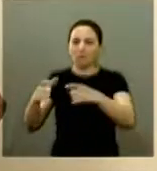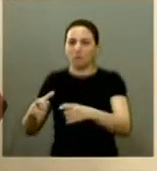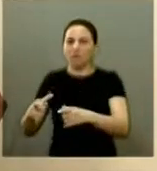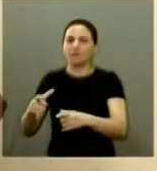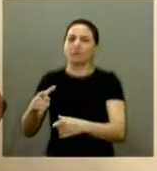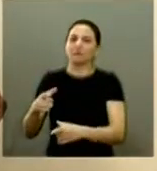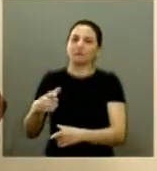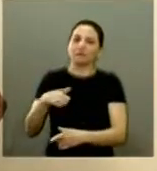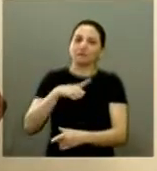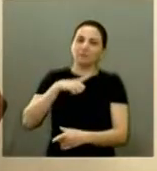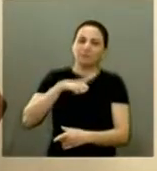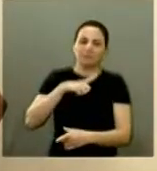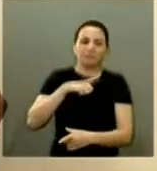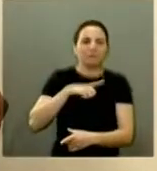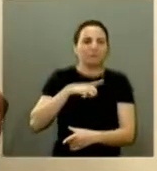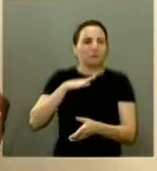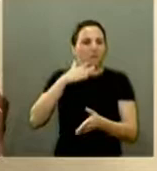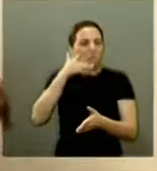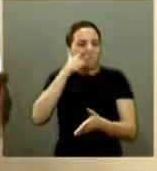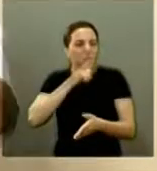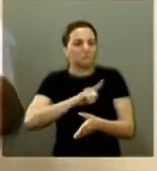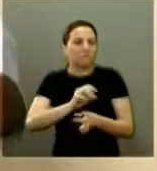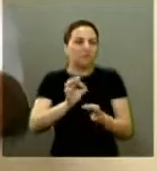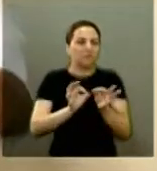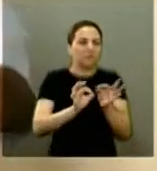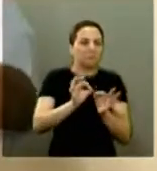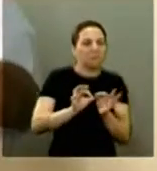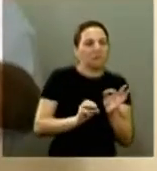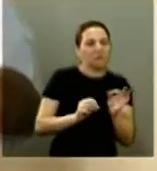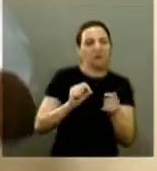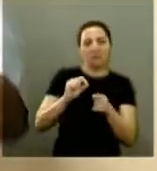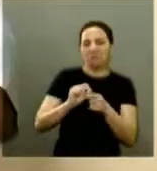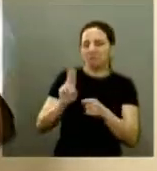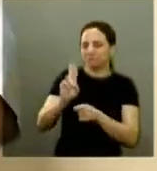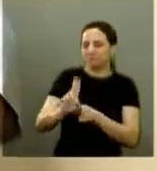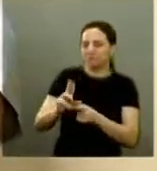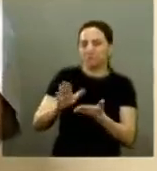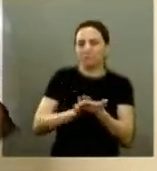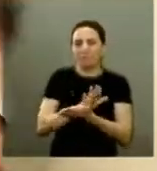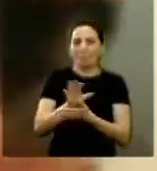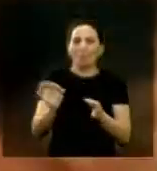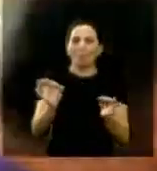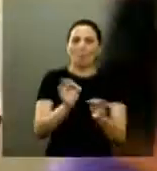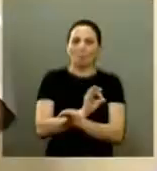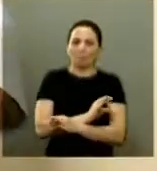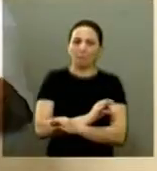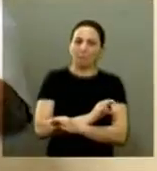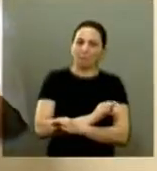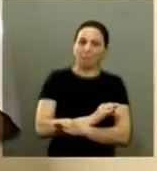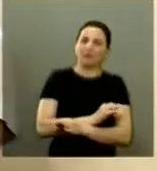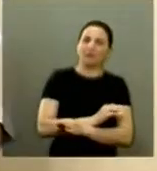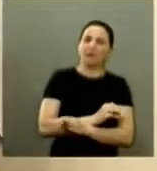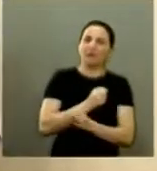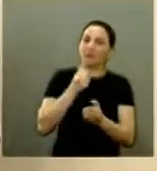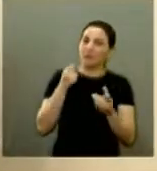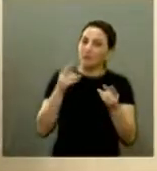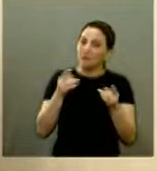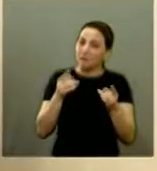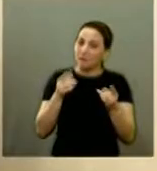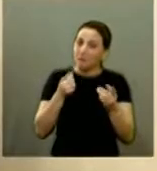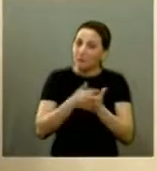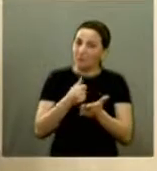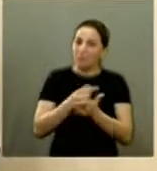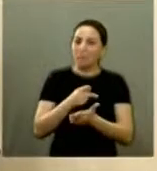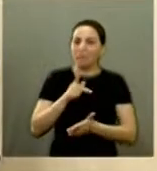elefantes brancos e o prejuízo da compra né da Passadena então vale lembrar isso daí